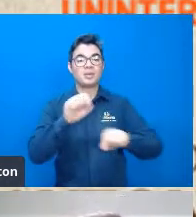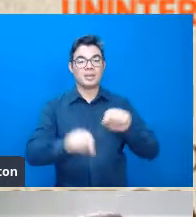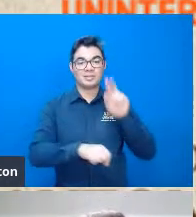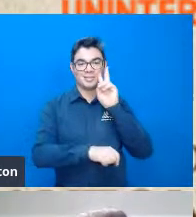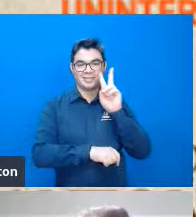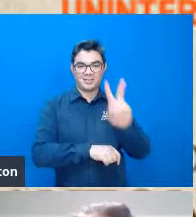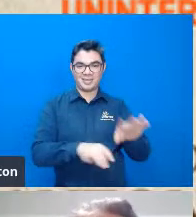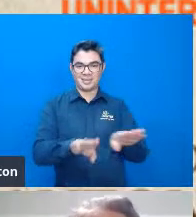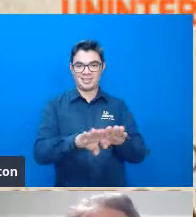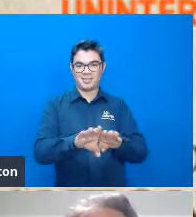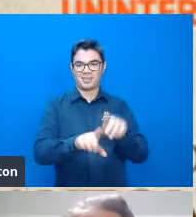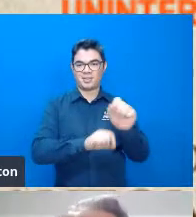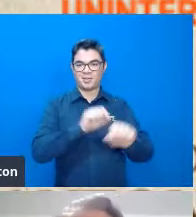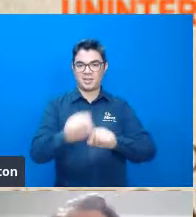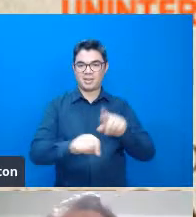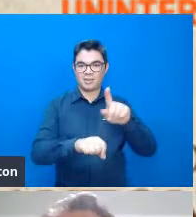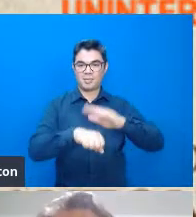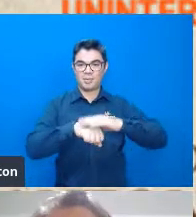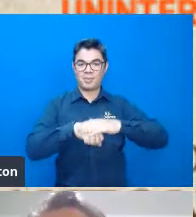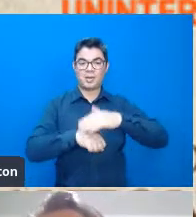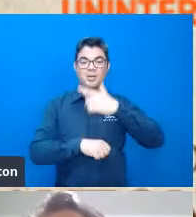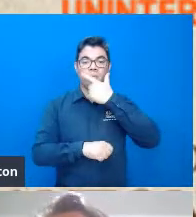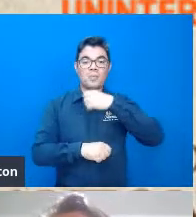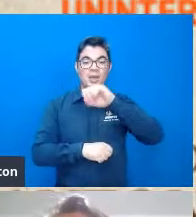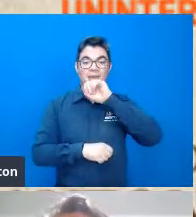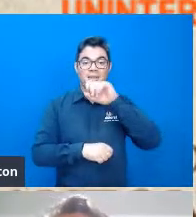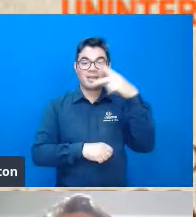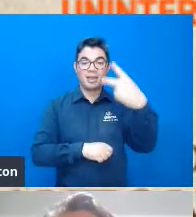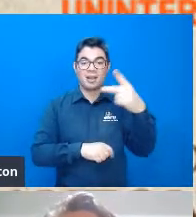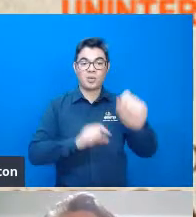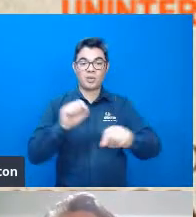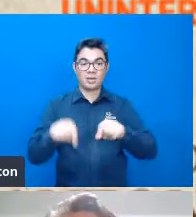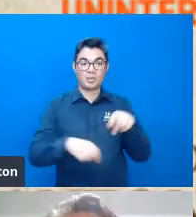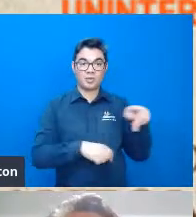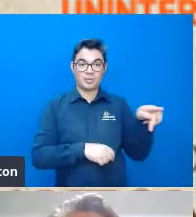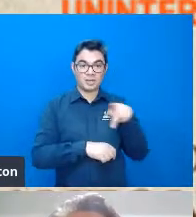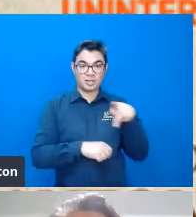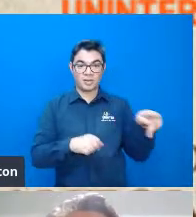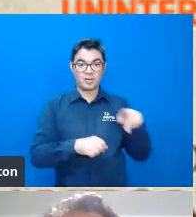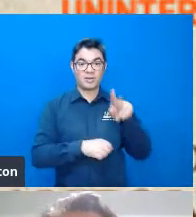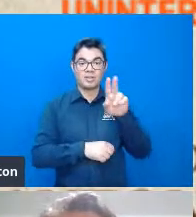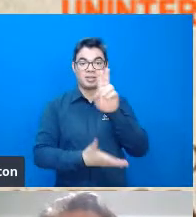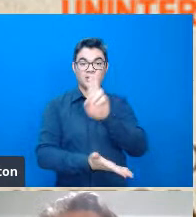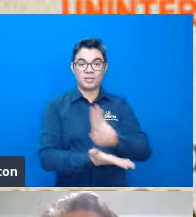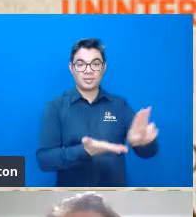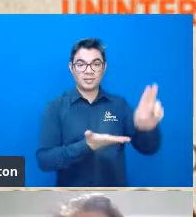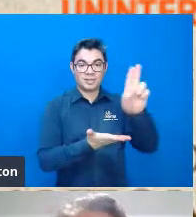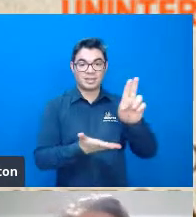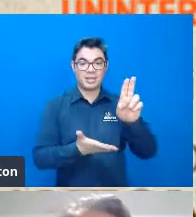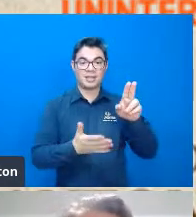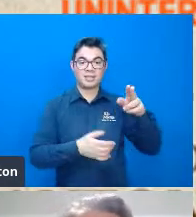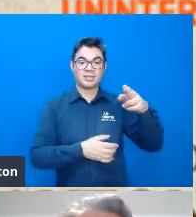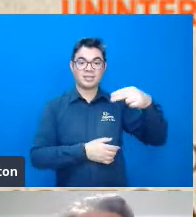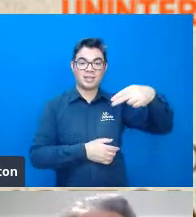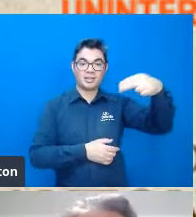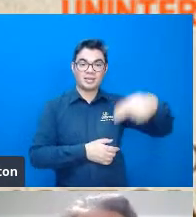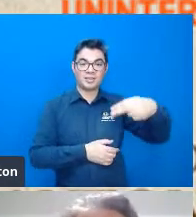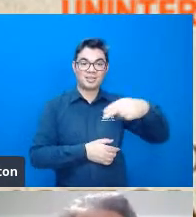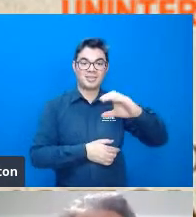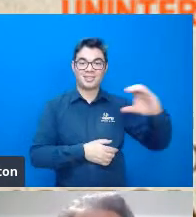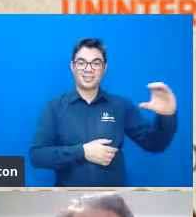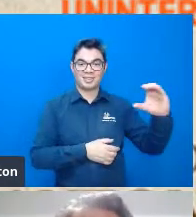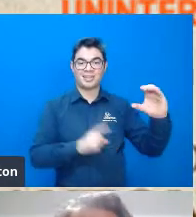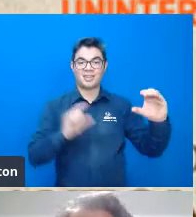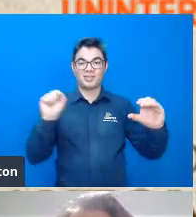slide, do pai dele. O pai dele foi um professor na Universidade da Carolina do Norte, um sociólogo muito